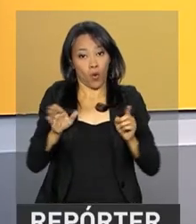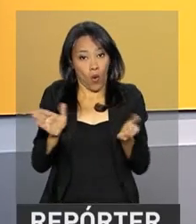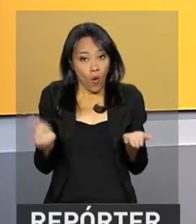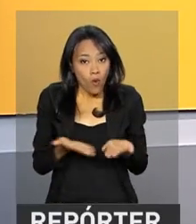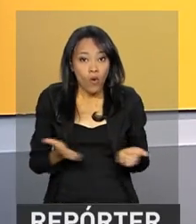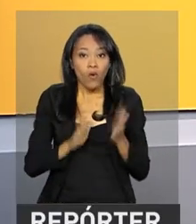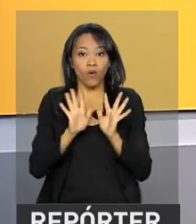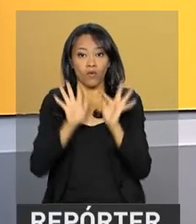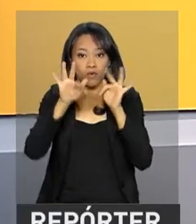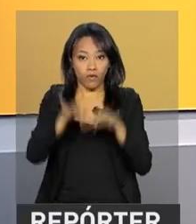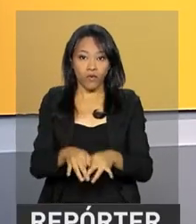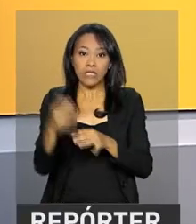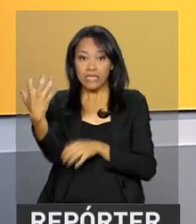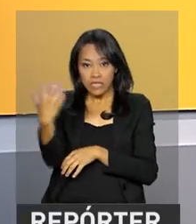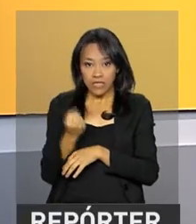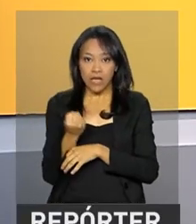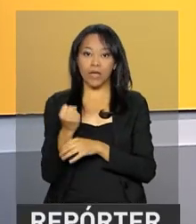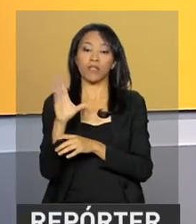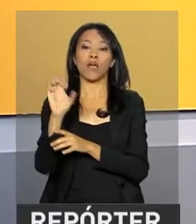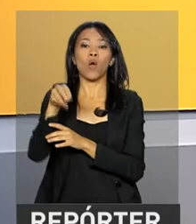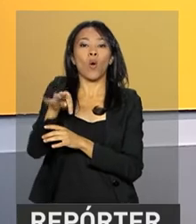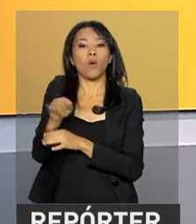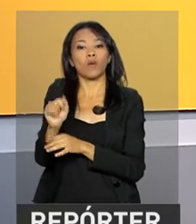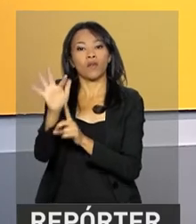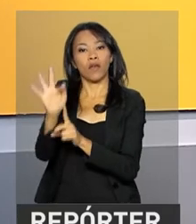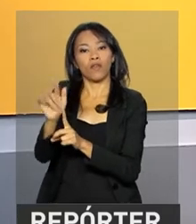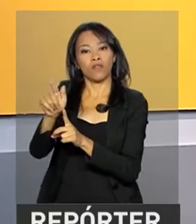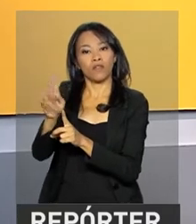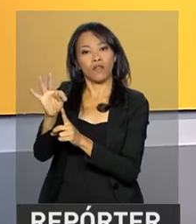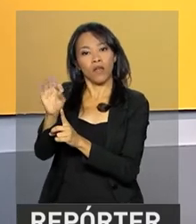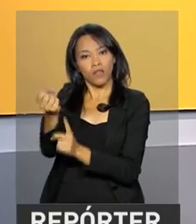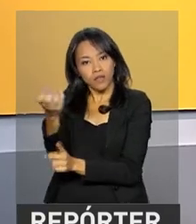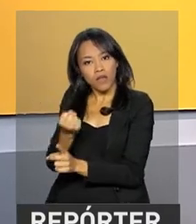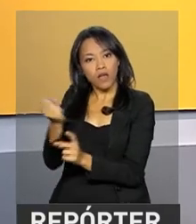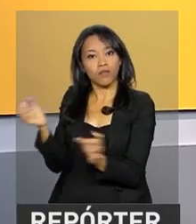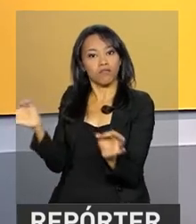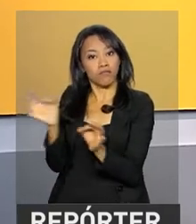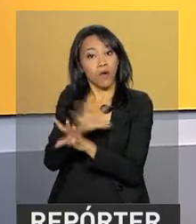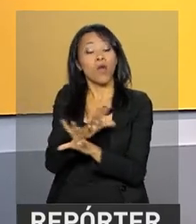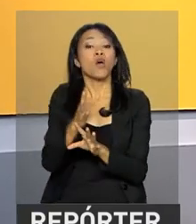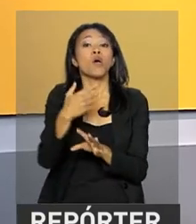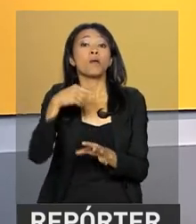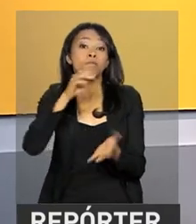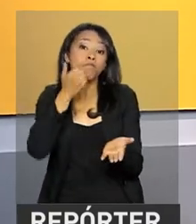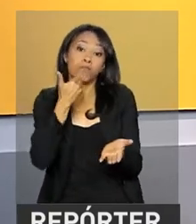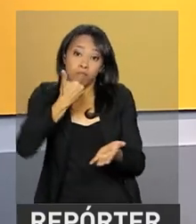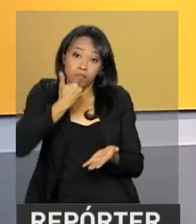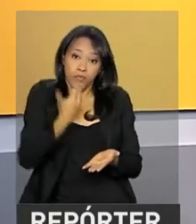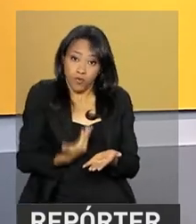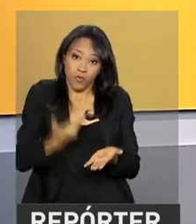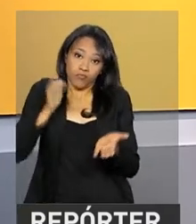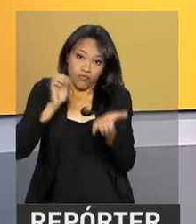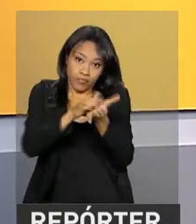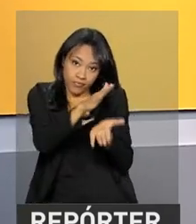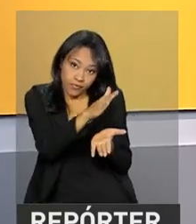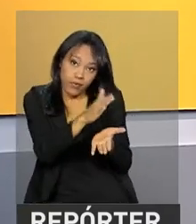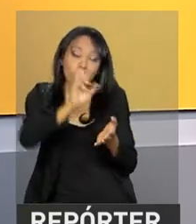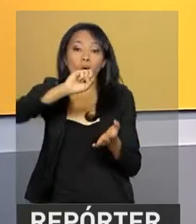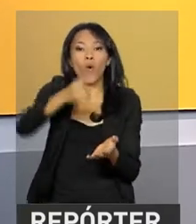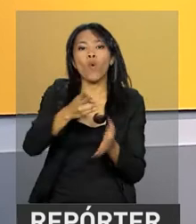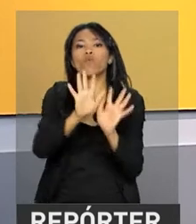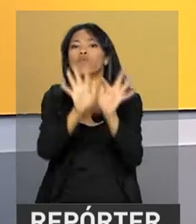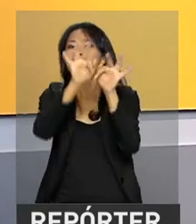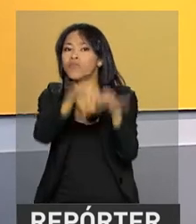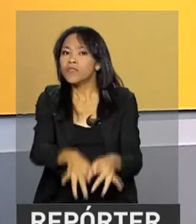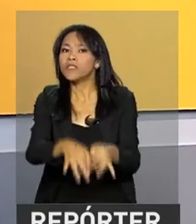o prazo de saque das contas inativas do FGTS. Todo trabalhador que pediu demissão ou teve o contrato de trabalho finalizado